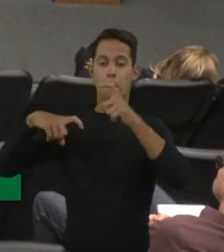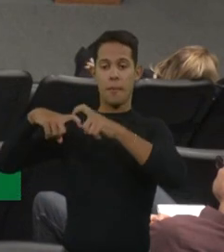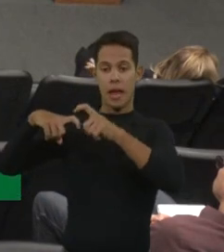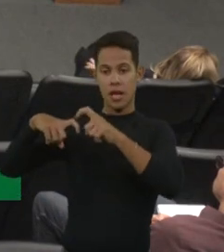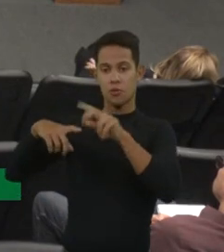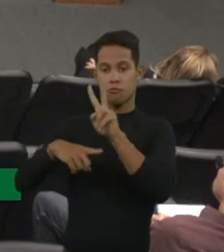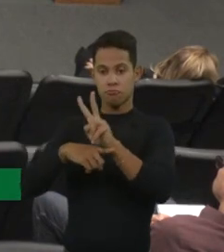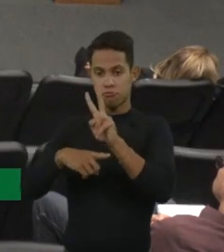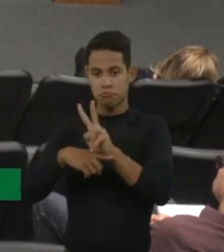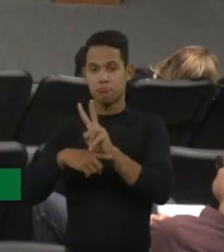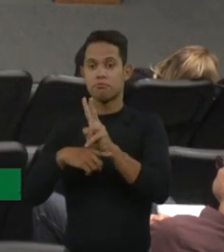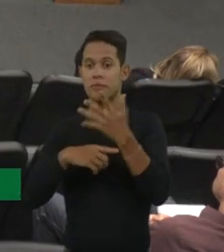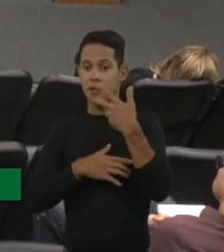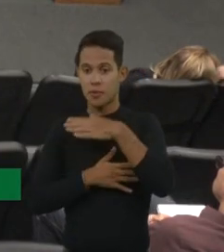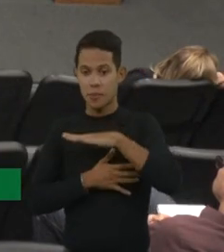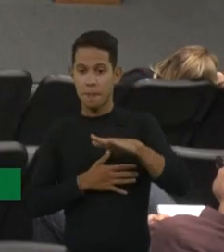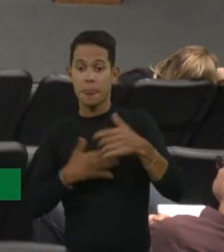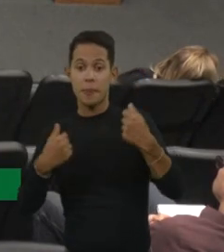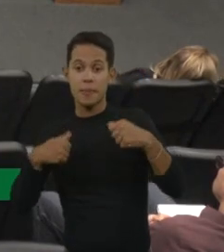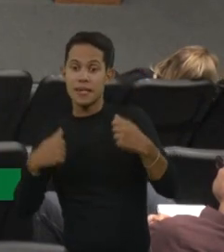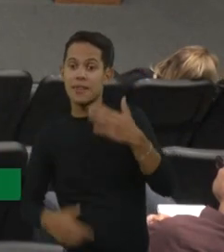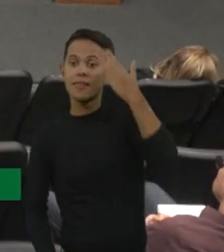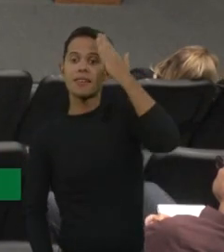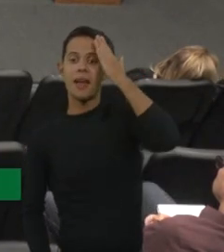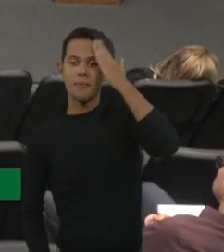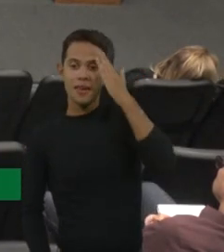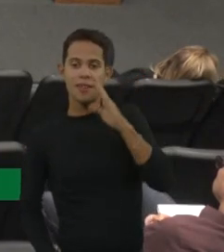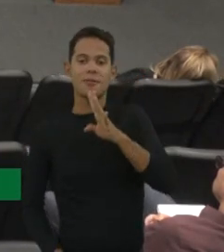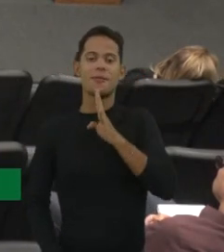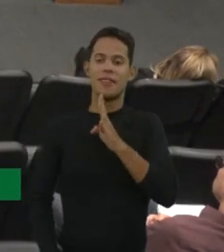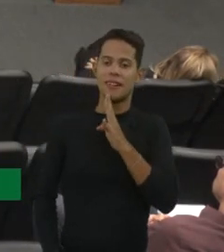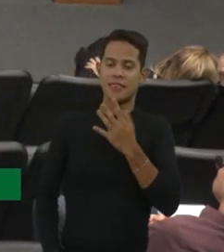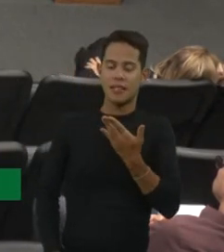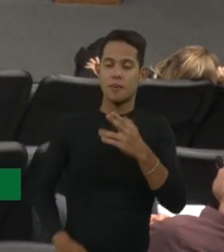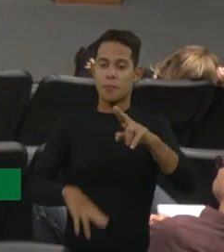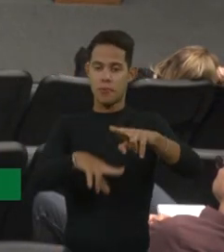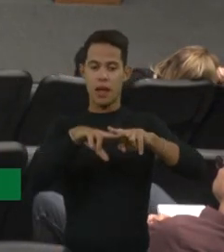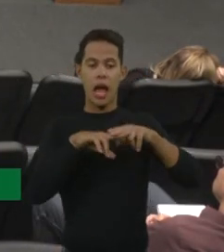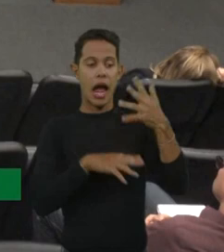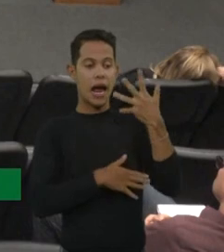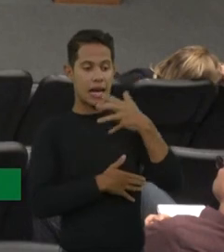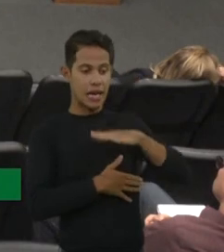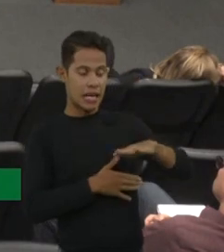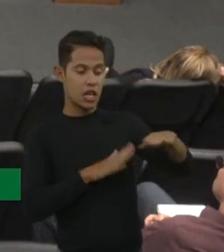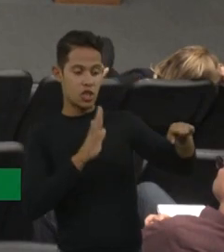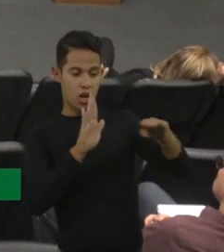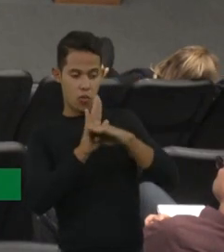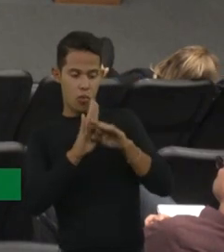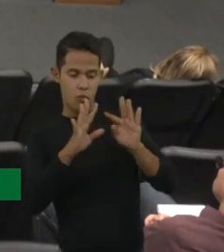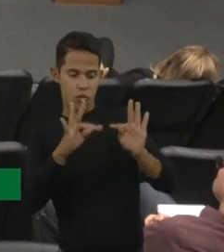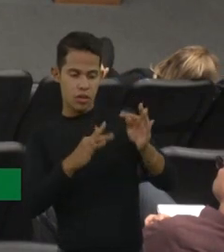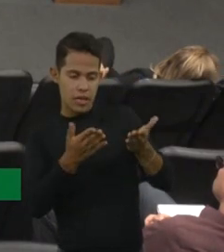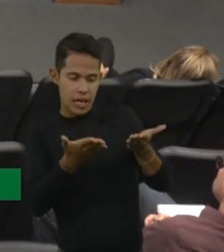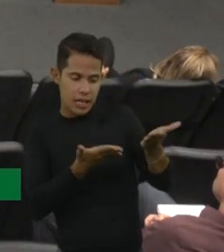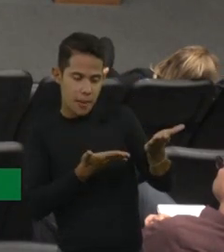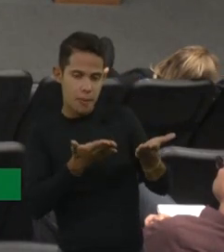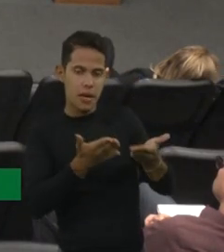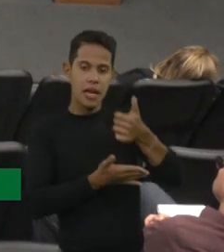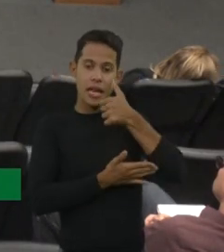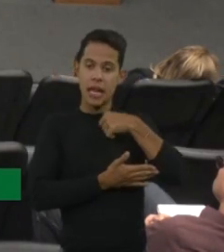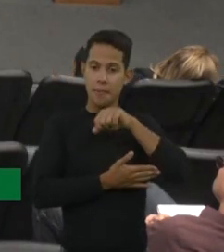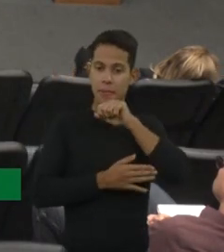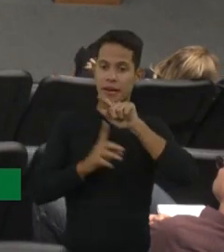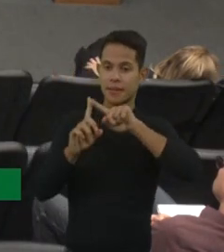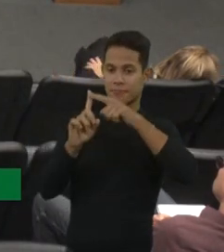primária ter essa noção. O que que aconteceu? Então, essa criança chegou para nós para fazer o tratamento e a mãe estava gestante. Então,